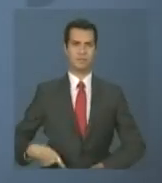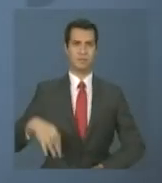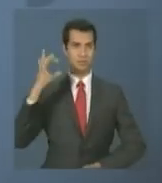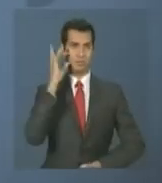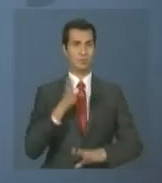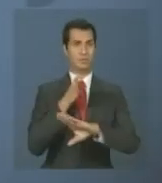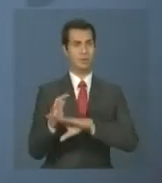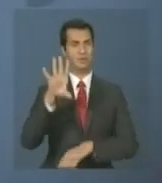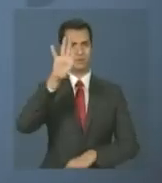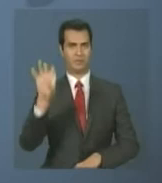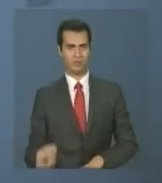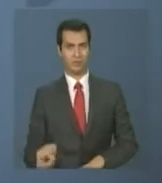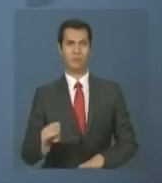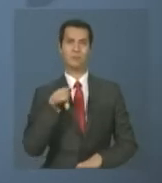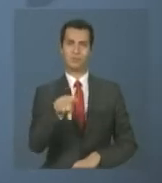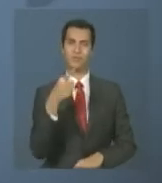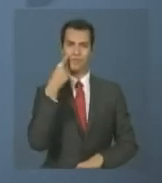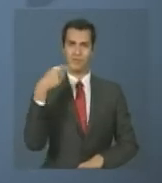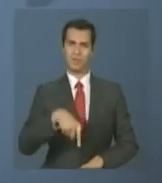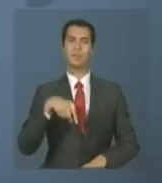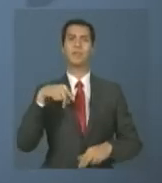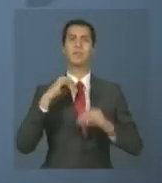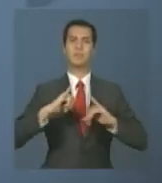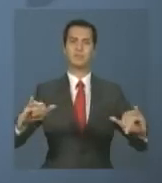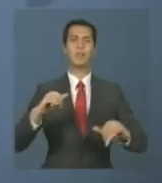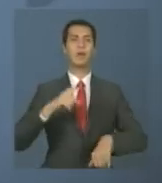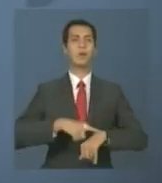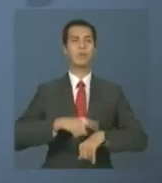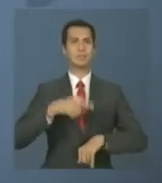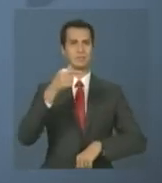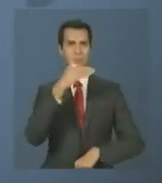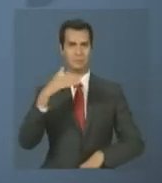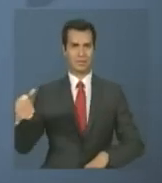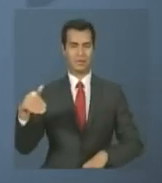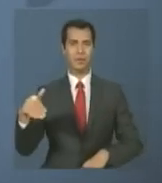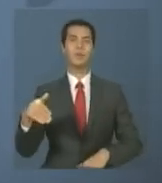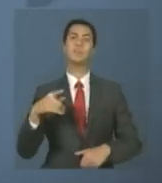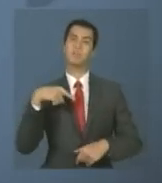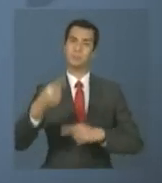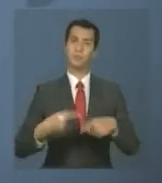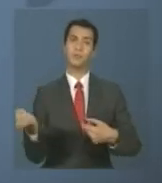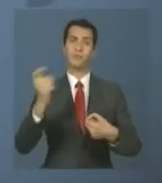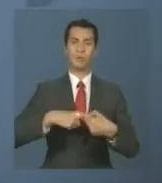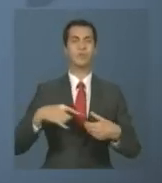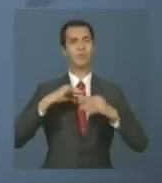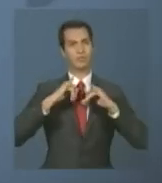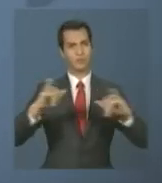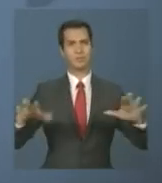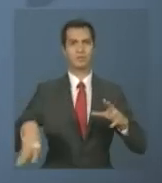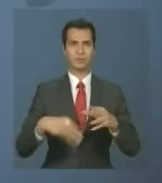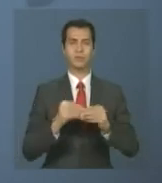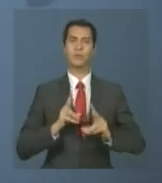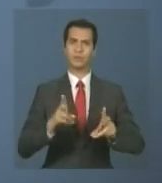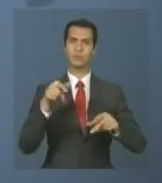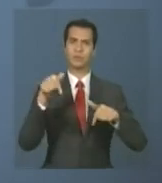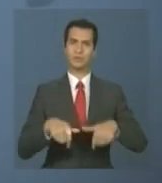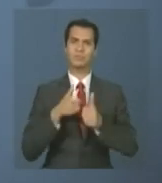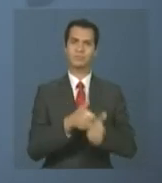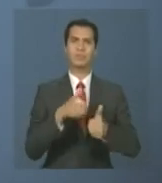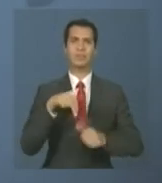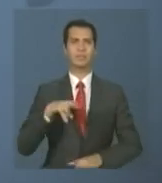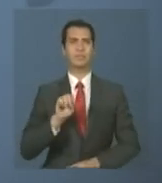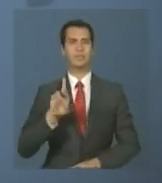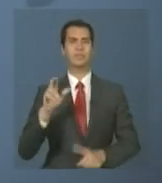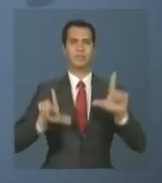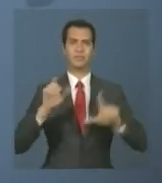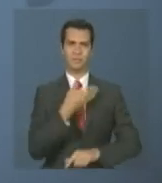africano você assiste no NBR Notícias às sete e meia. Voltamos a qualquer momento com novas informações. Continue com a gente, NBR